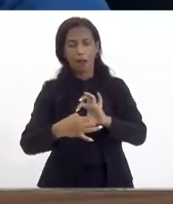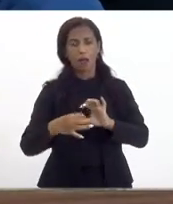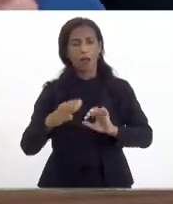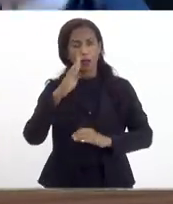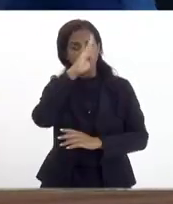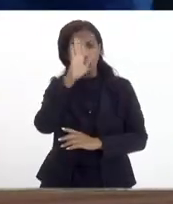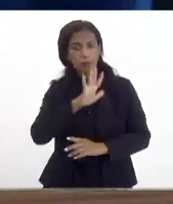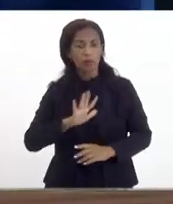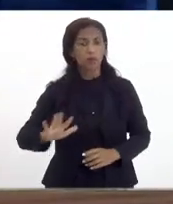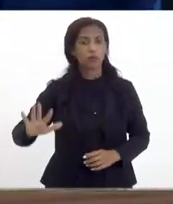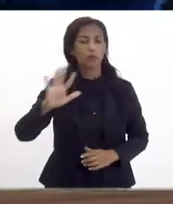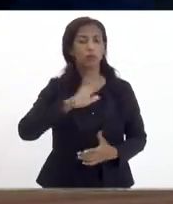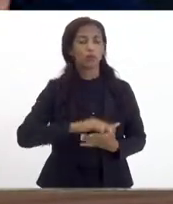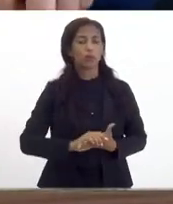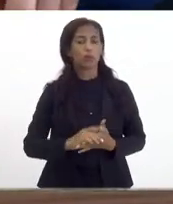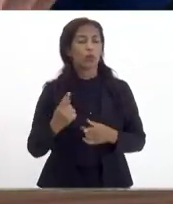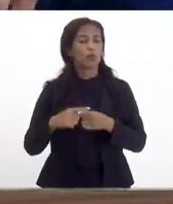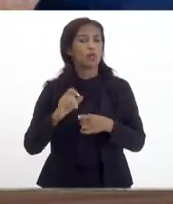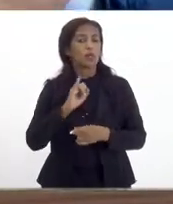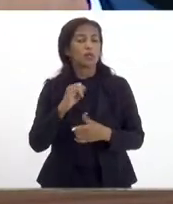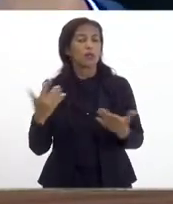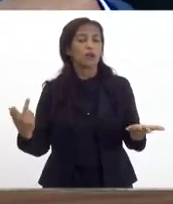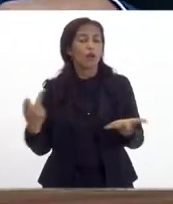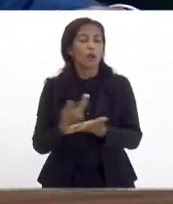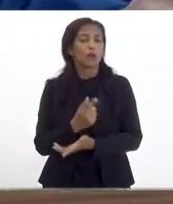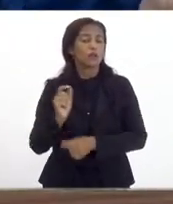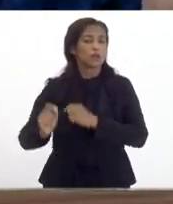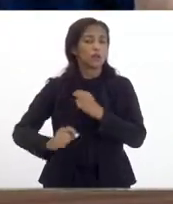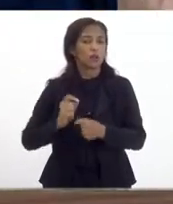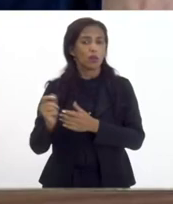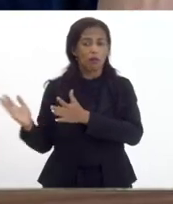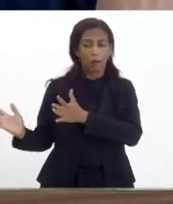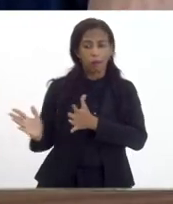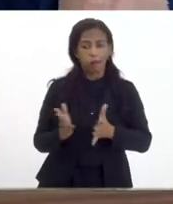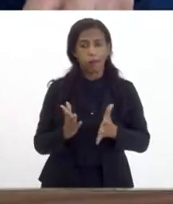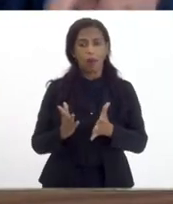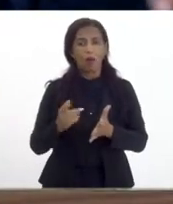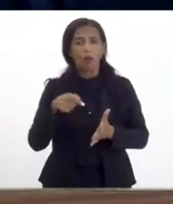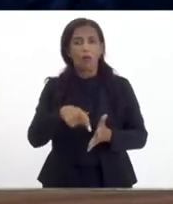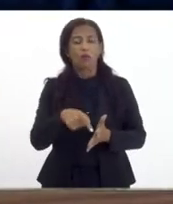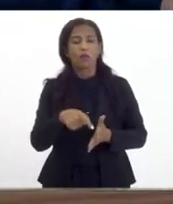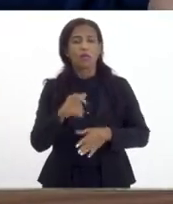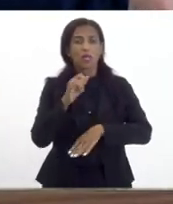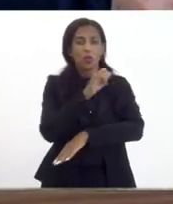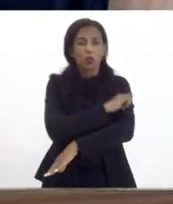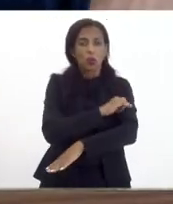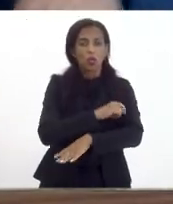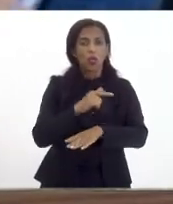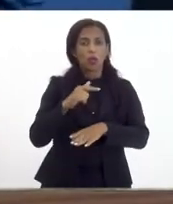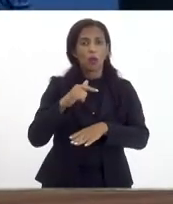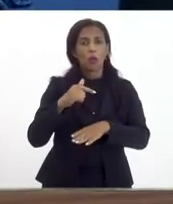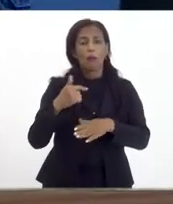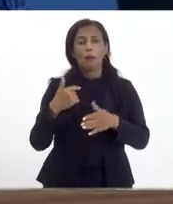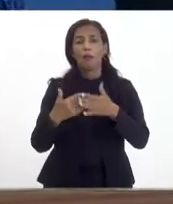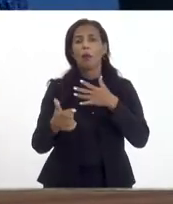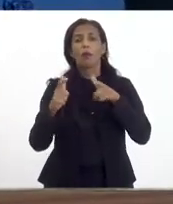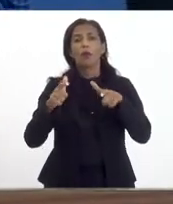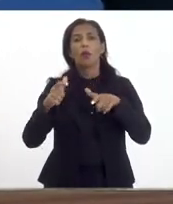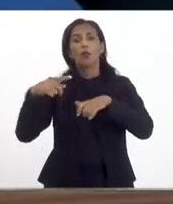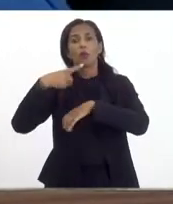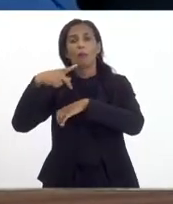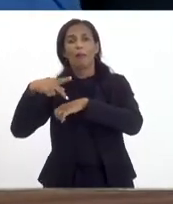porque senão ocorre o que vem acontecendo que você para sair do Rio de Janeiro para qualquer outro país tem que ir para São Paulo